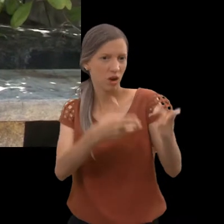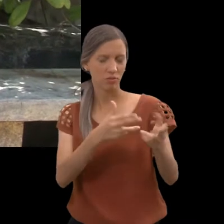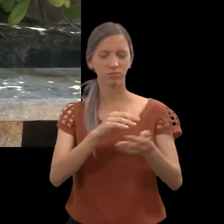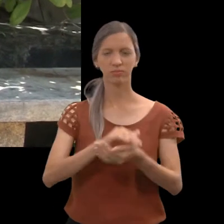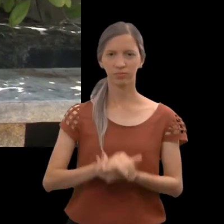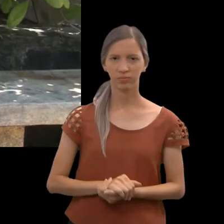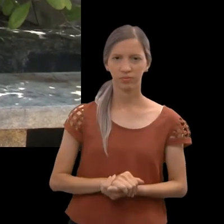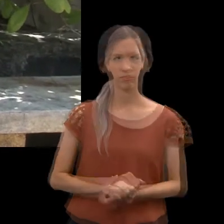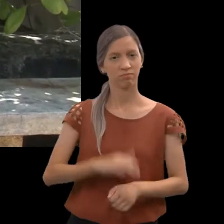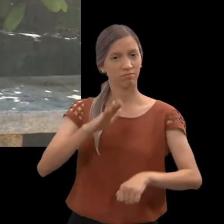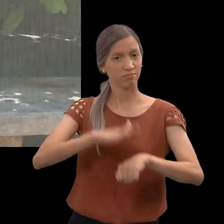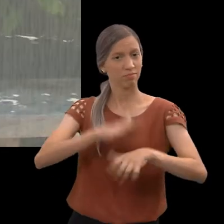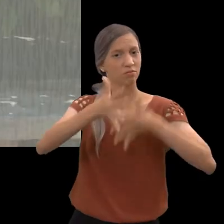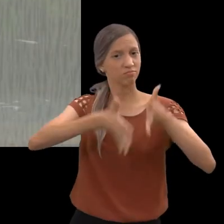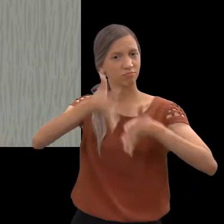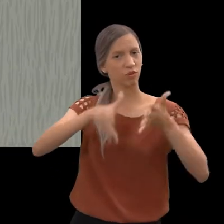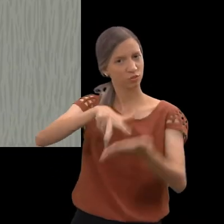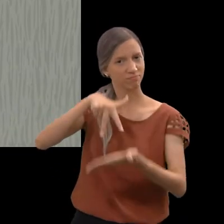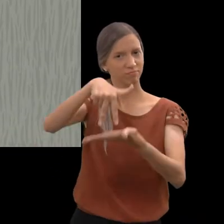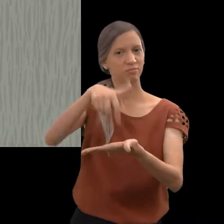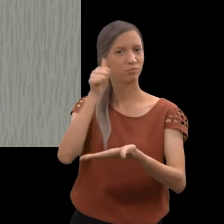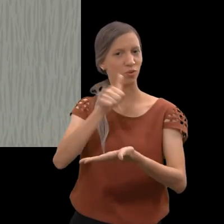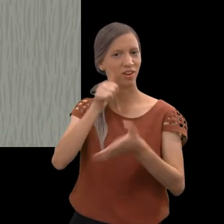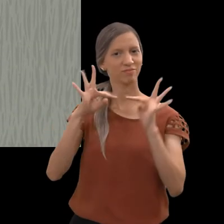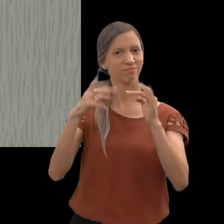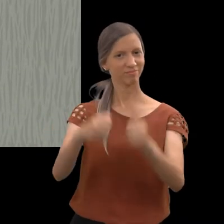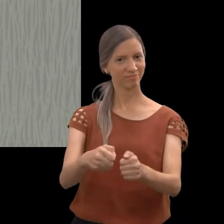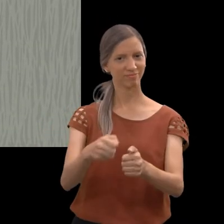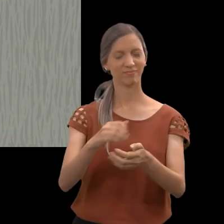para as mulheres. Música Música